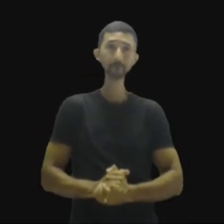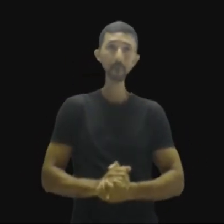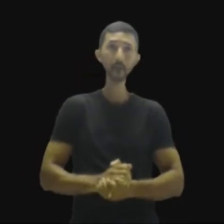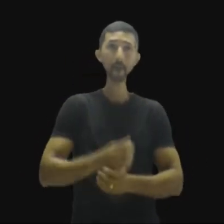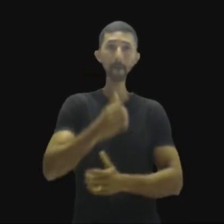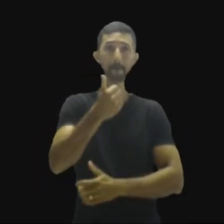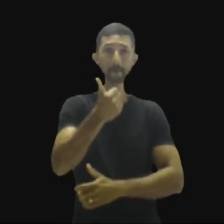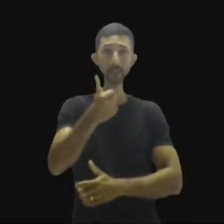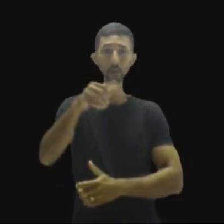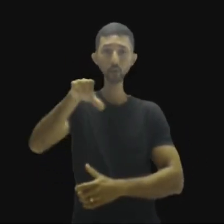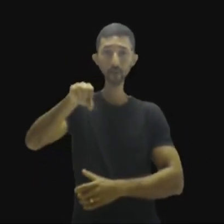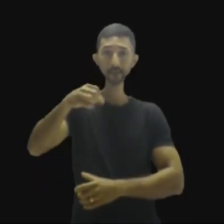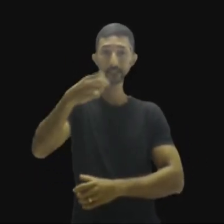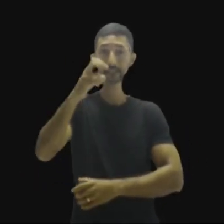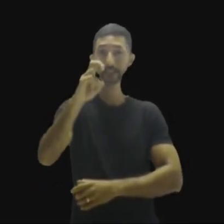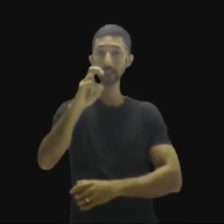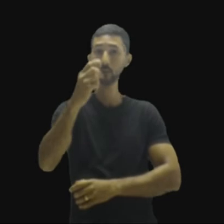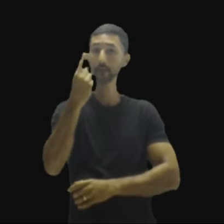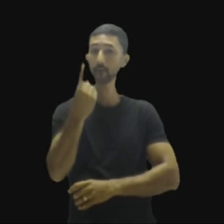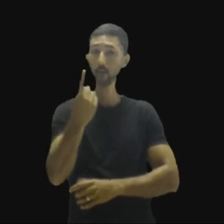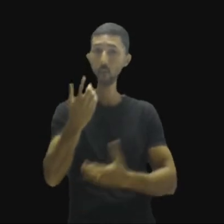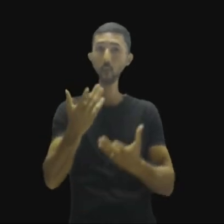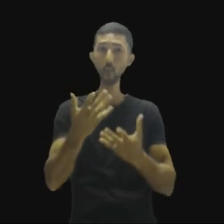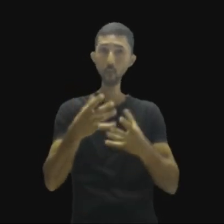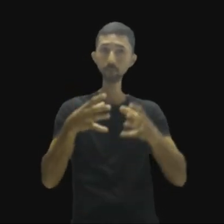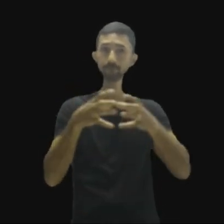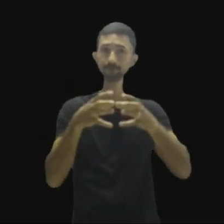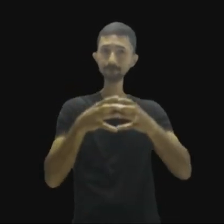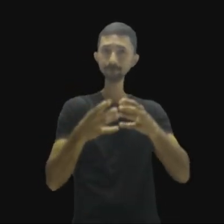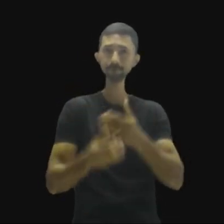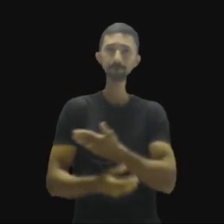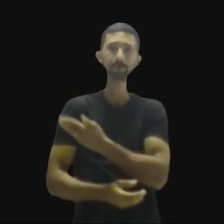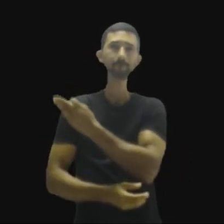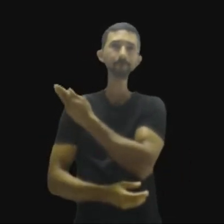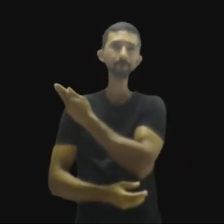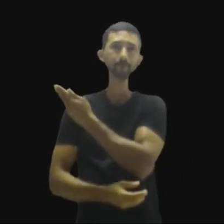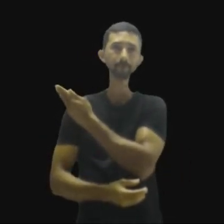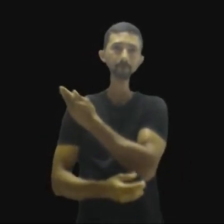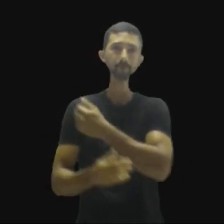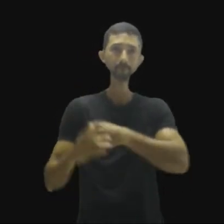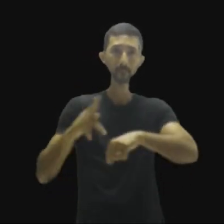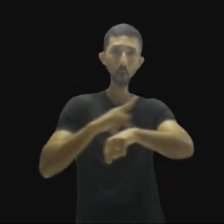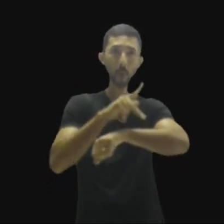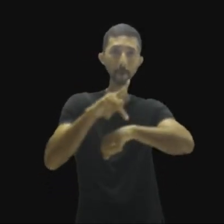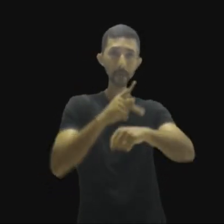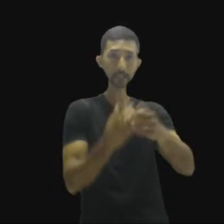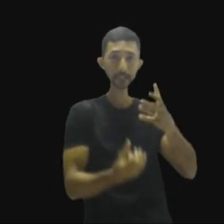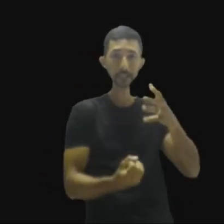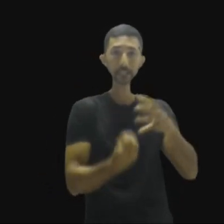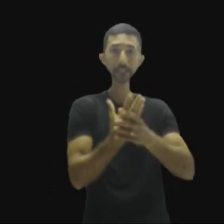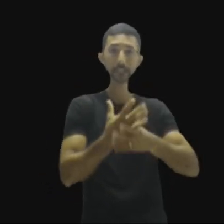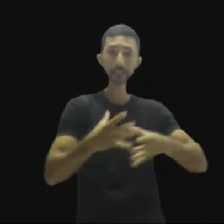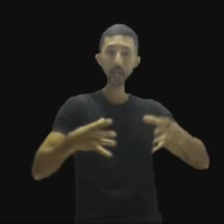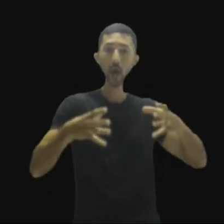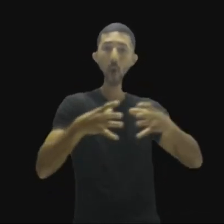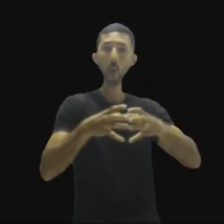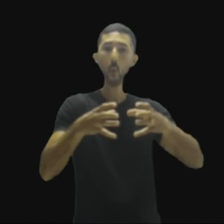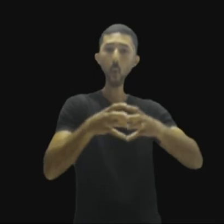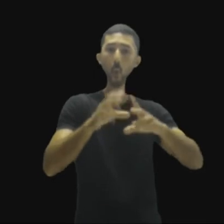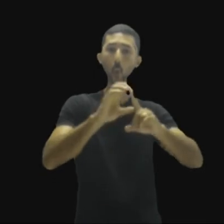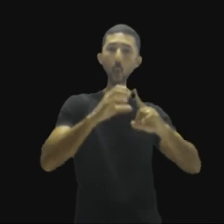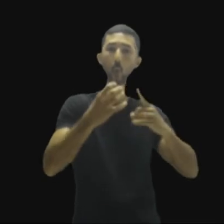1951, meu querido aluno, os países criam a Comunidade